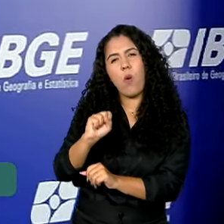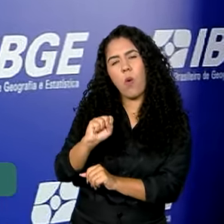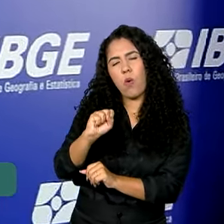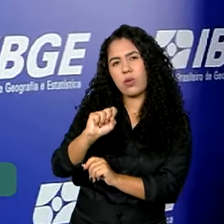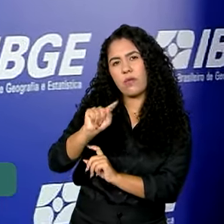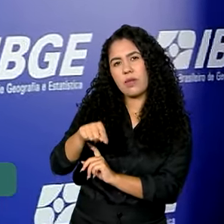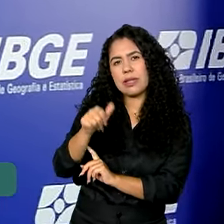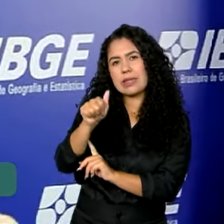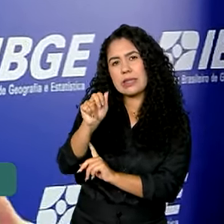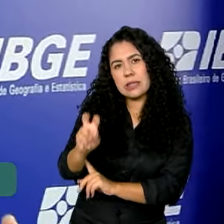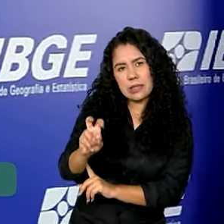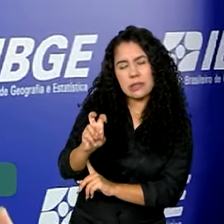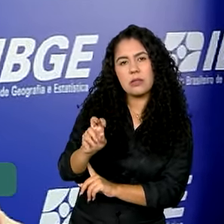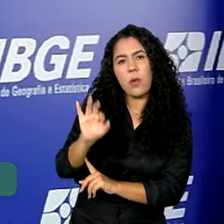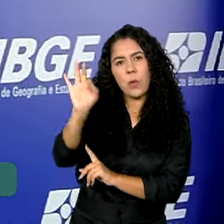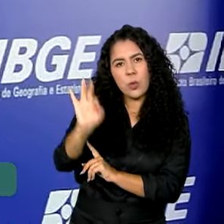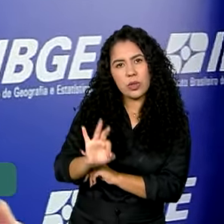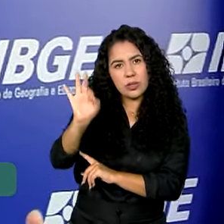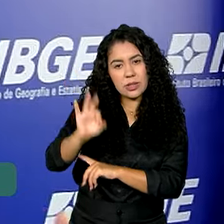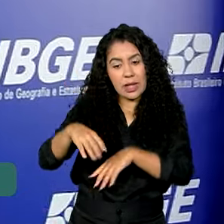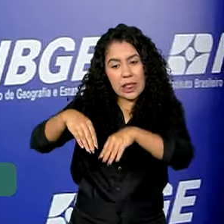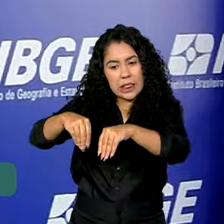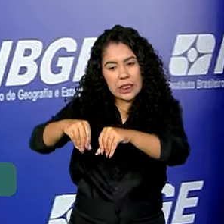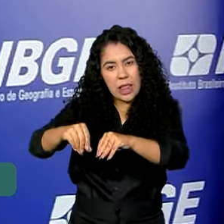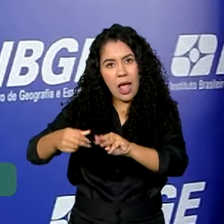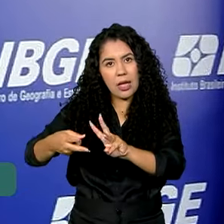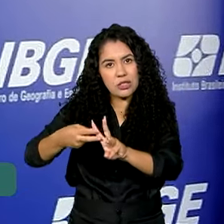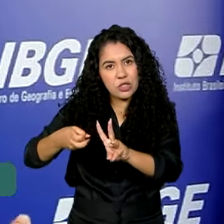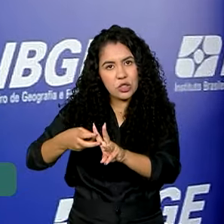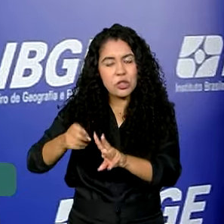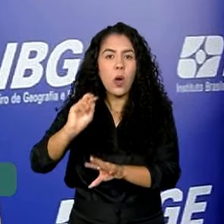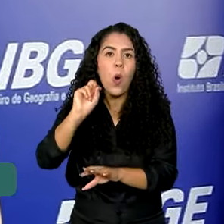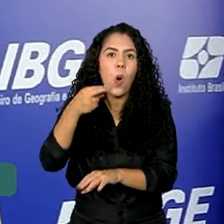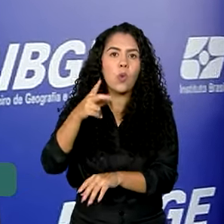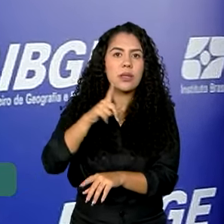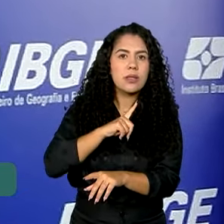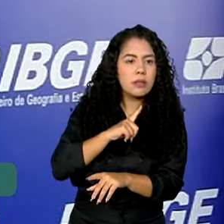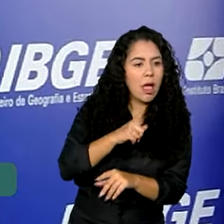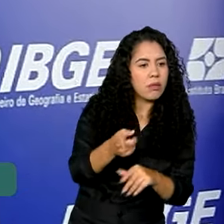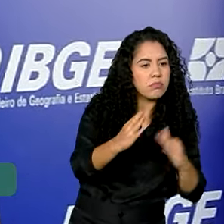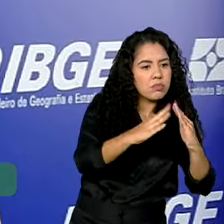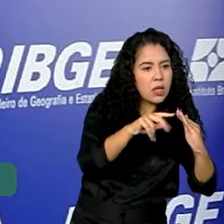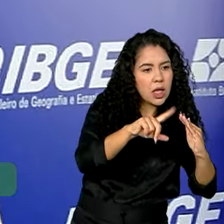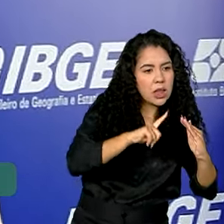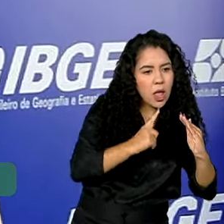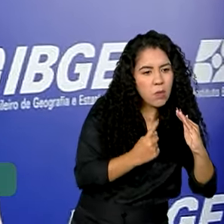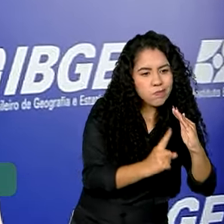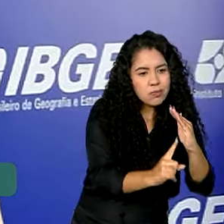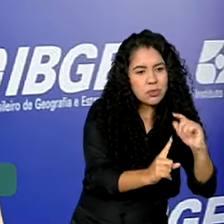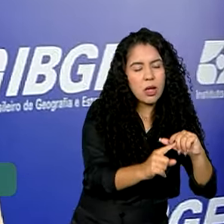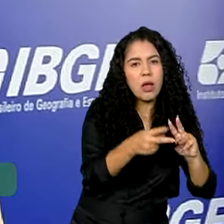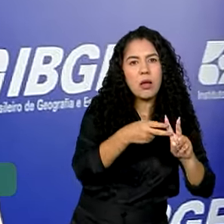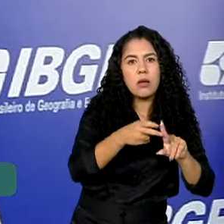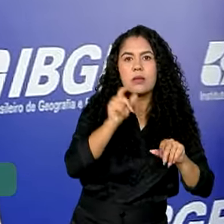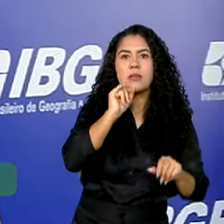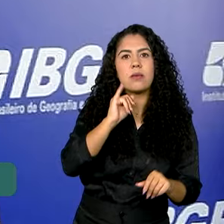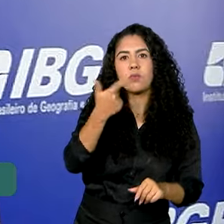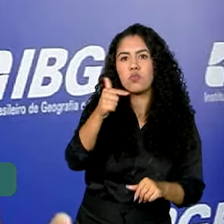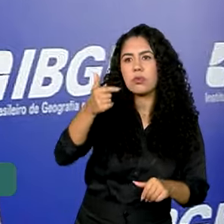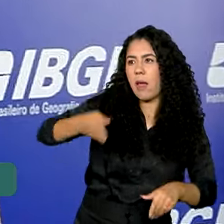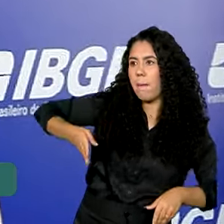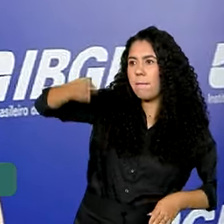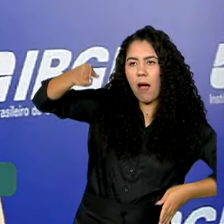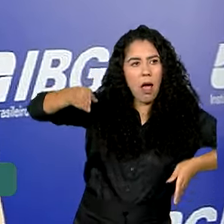dos domicílios localizados em terra indígena e com pelo menos um morador indígena, que são do tipo habitação indígena sem paredes ou malocas.